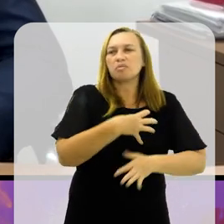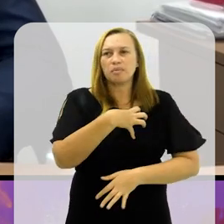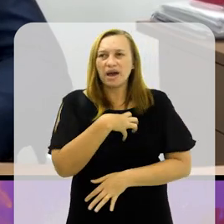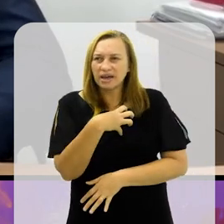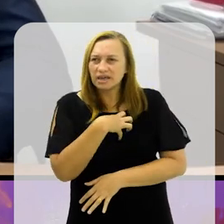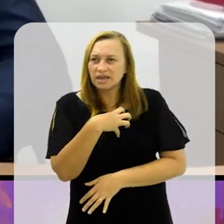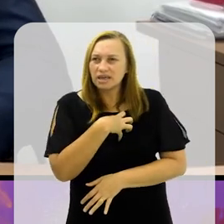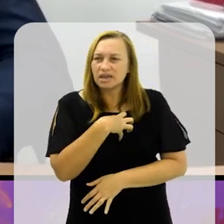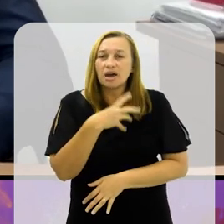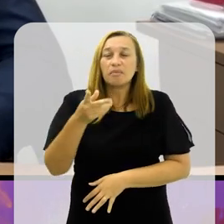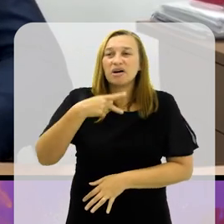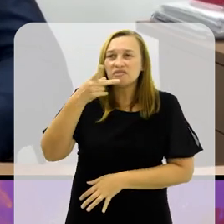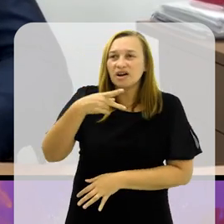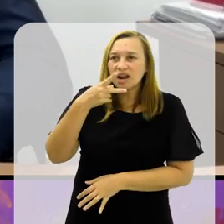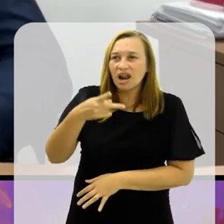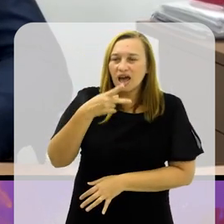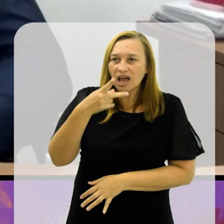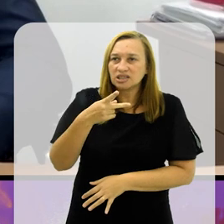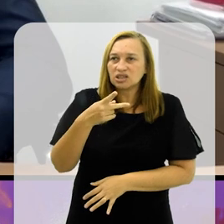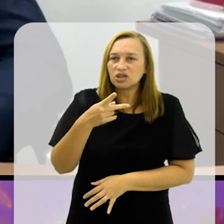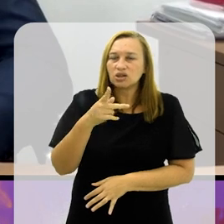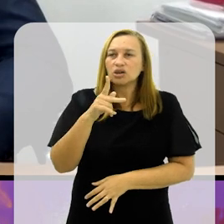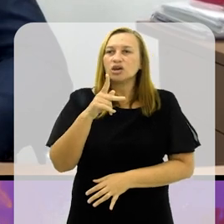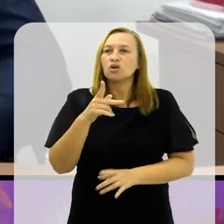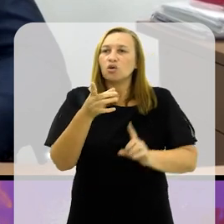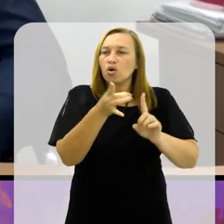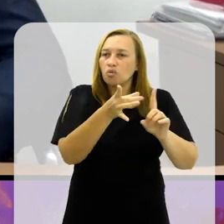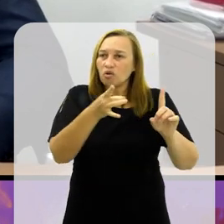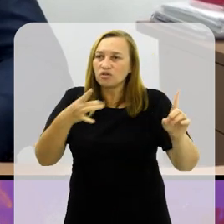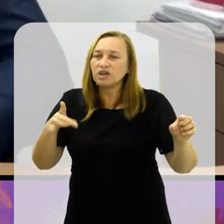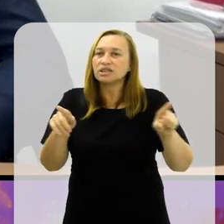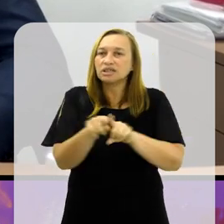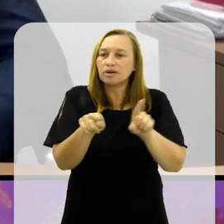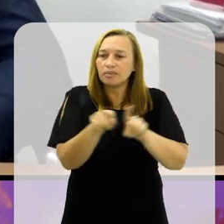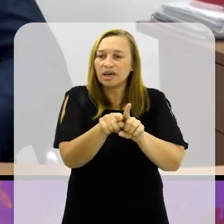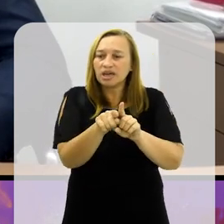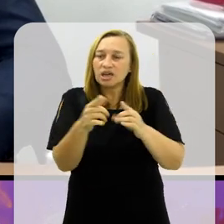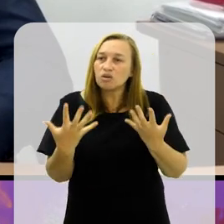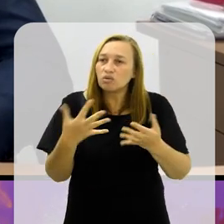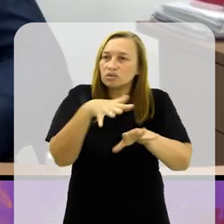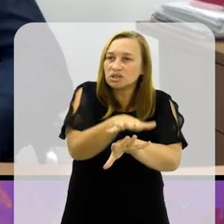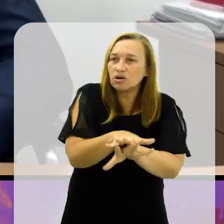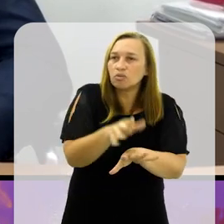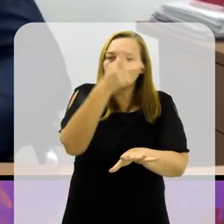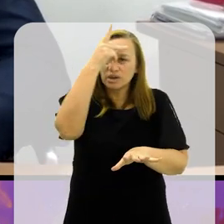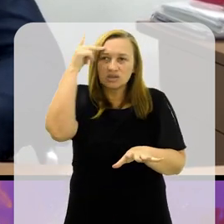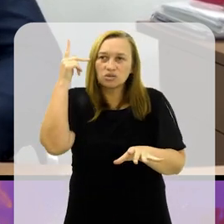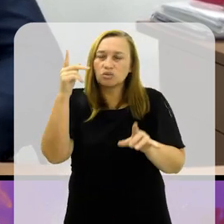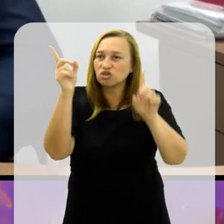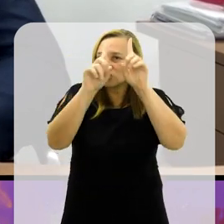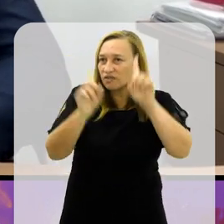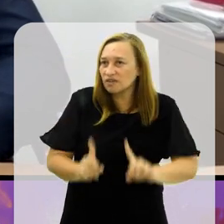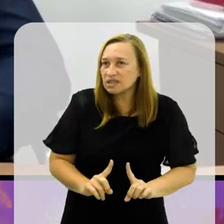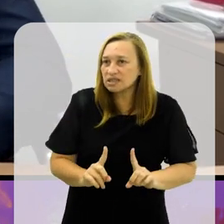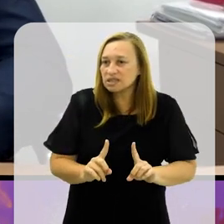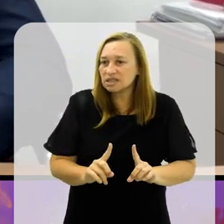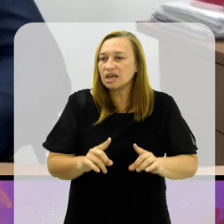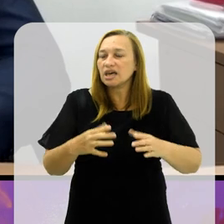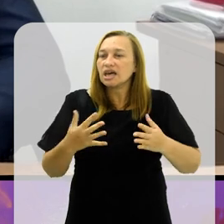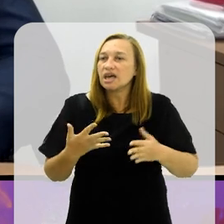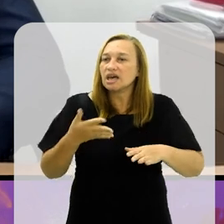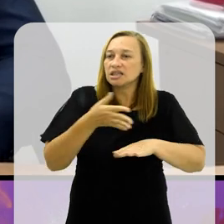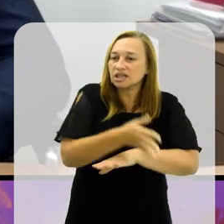a falar de homofobia e falar de inclusão de pessoas com deficiência, entrando com